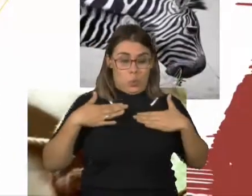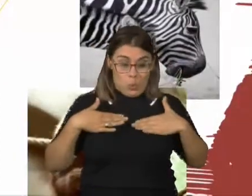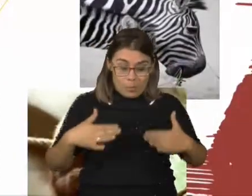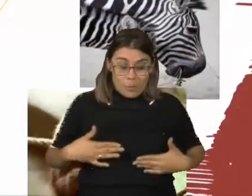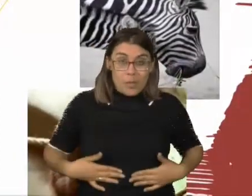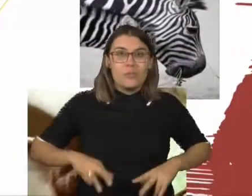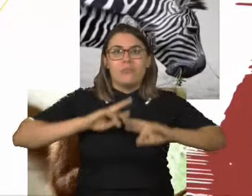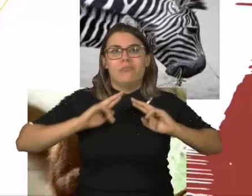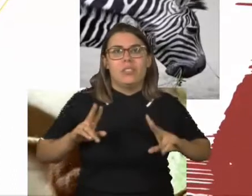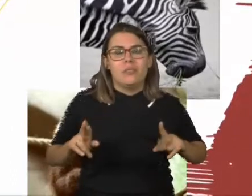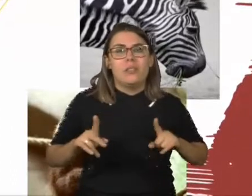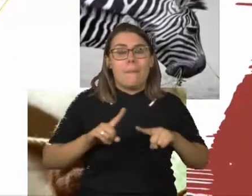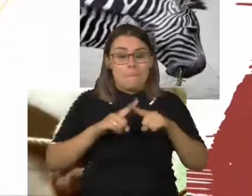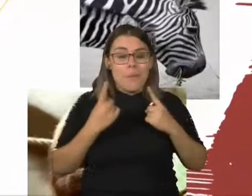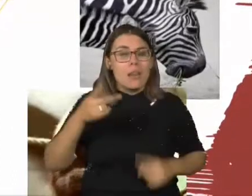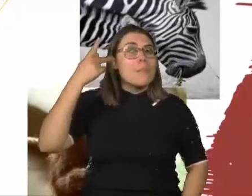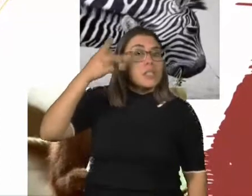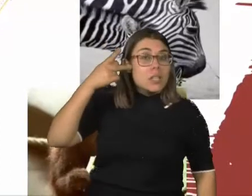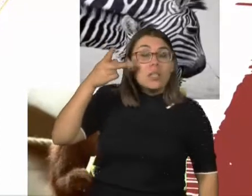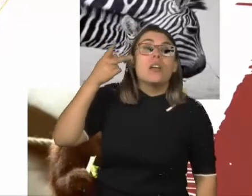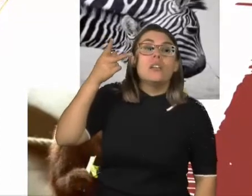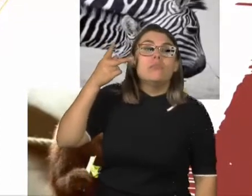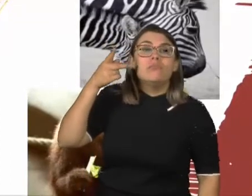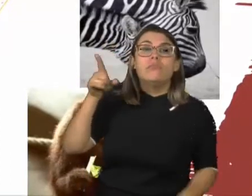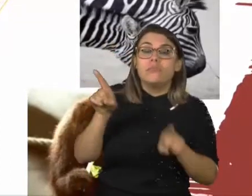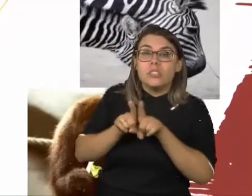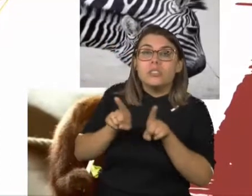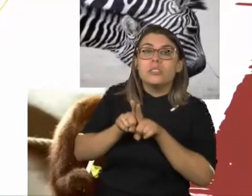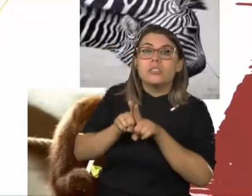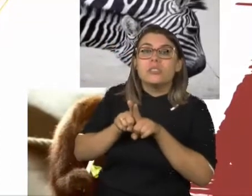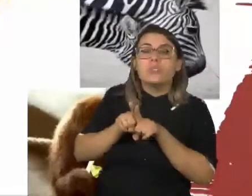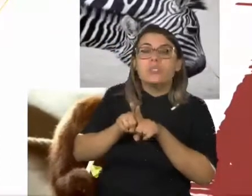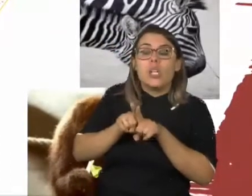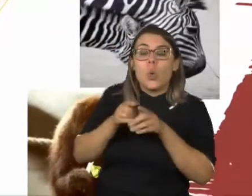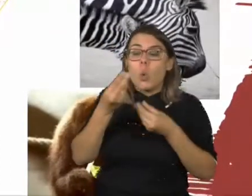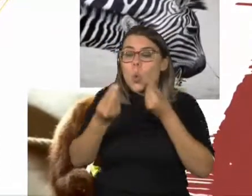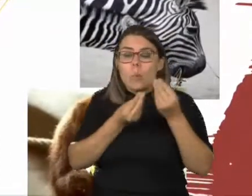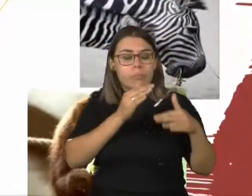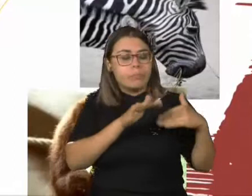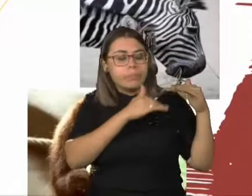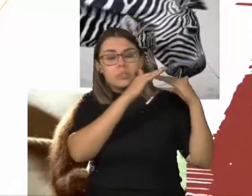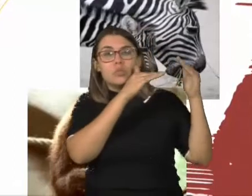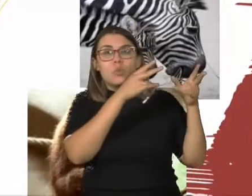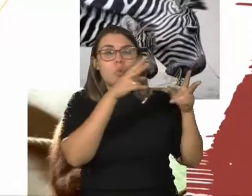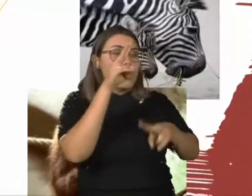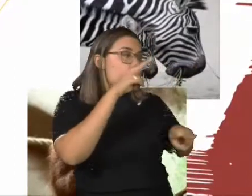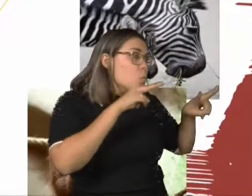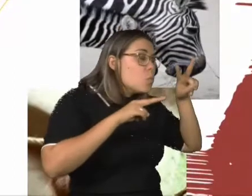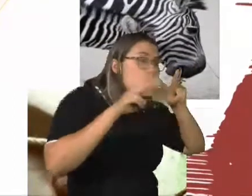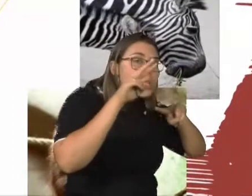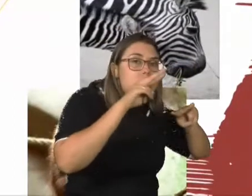já dessa criança. E na psicanálise, quando a gente fala que o sujeito se constitui, se estrutura a partir do olhar do outro,